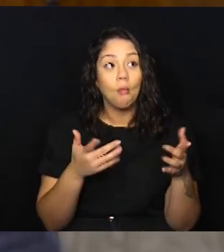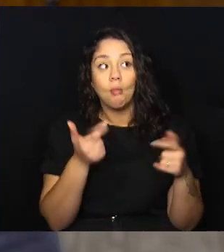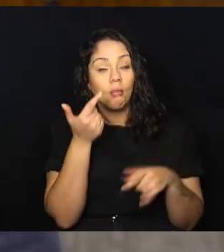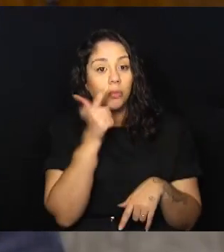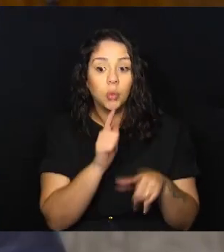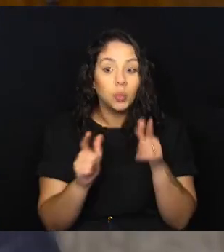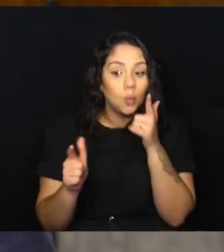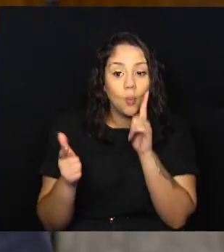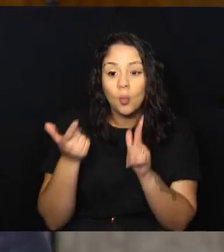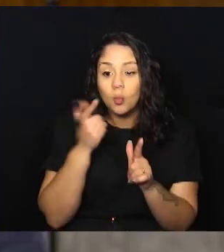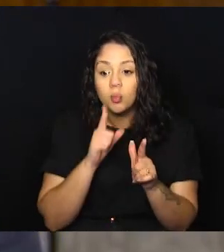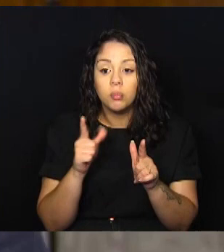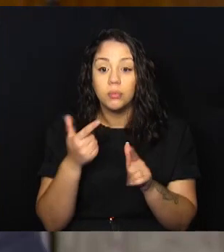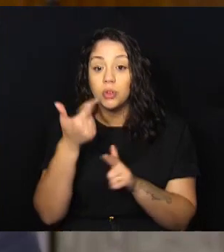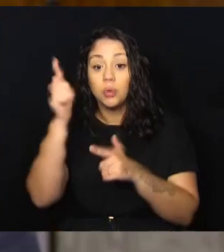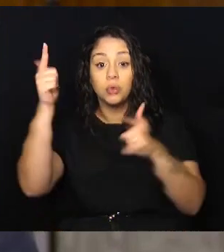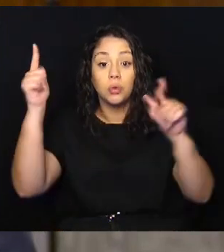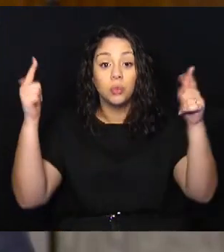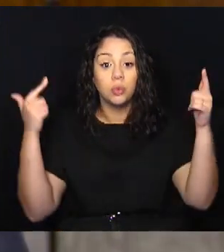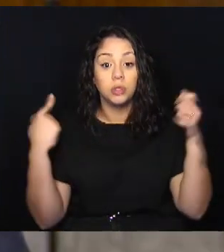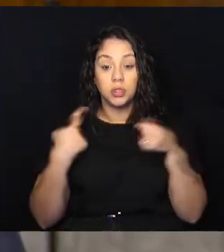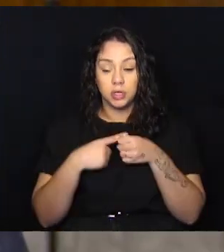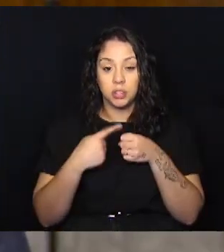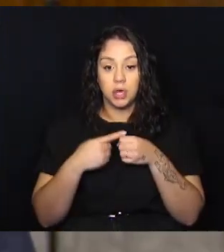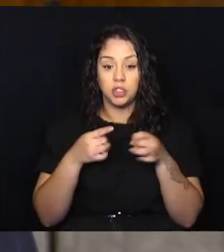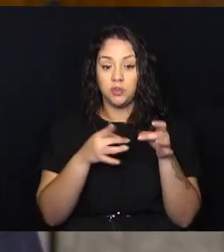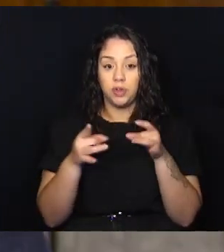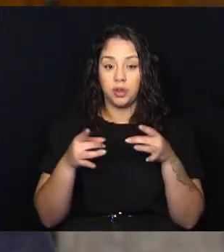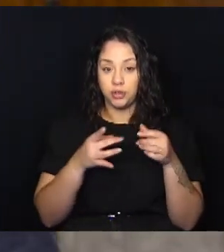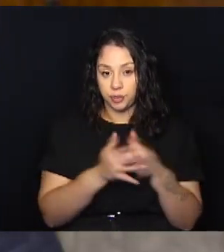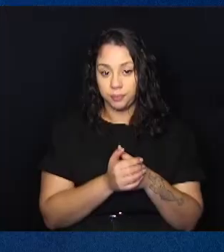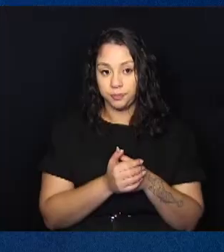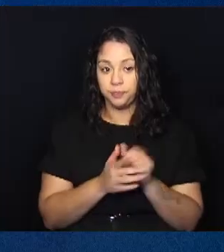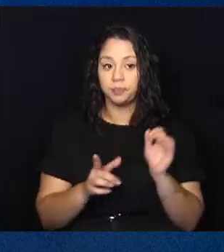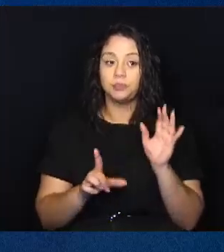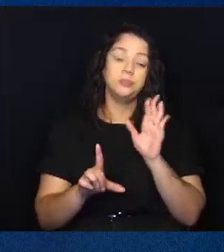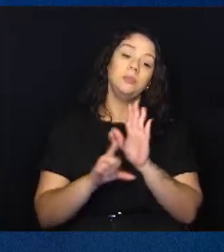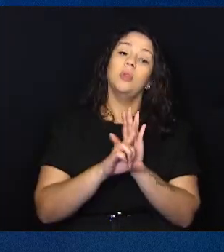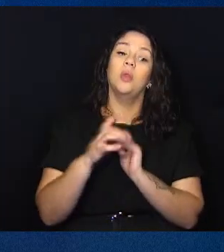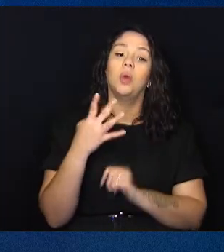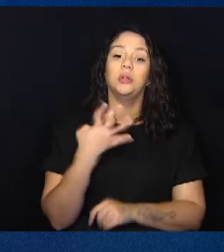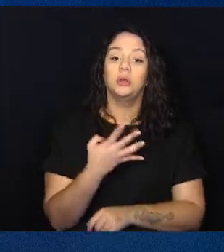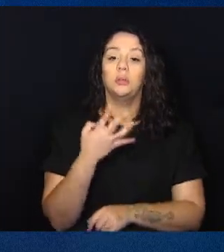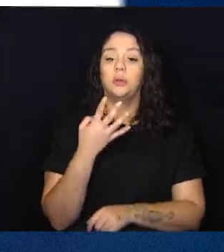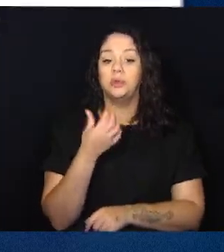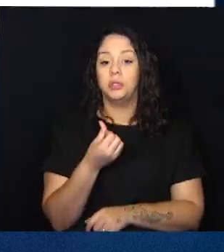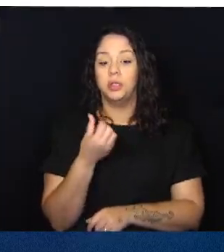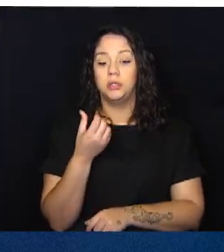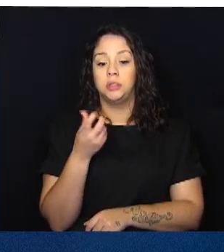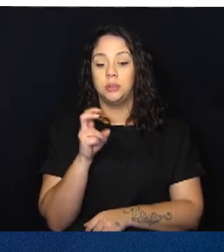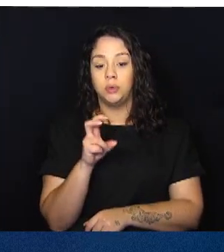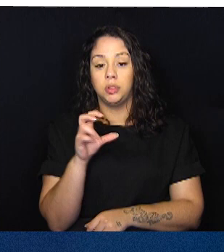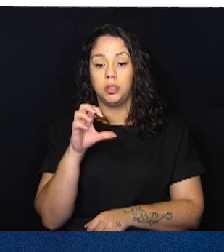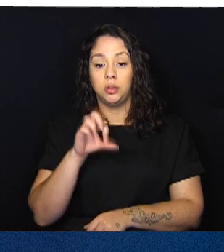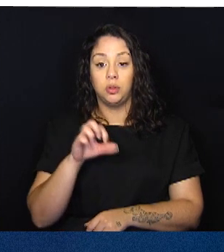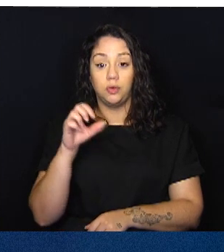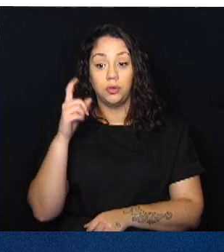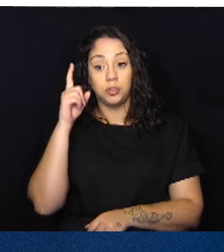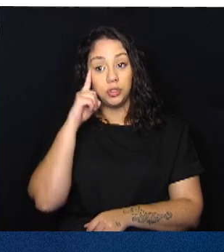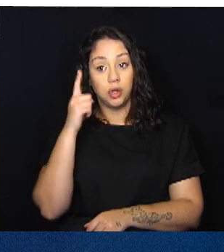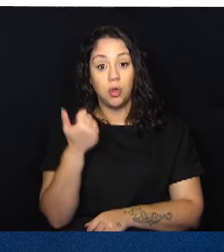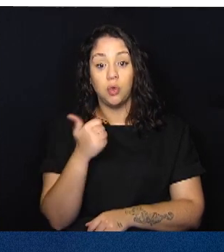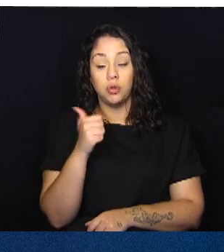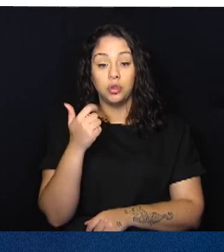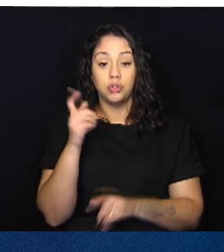ambulantes estavam ficando sem espaço, perdendo espaço para ambulantes de outras cidades. Segundo a Lei 4.369, de